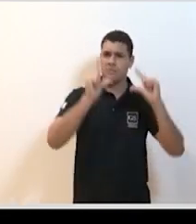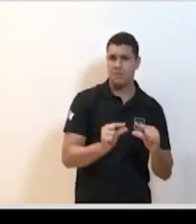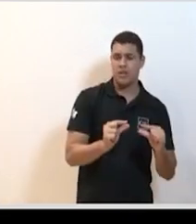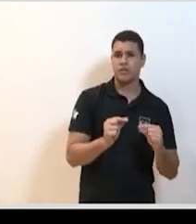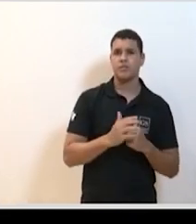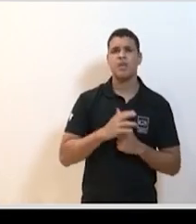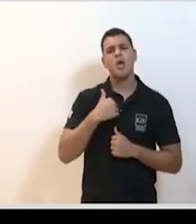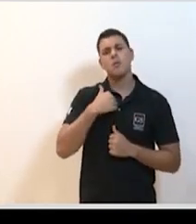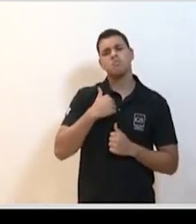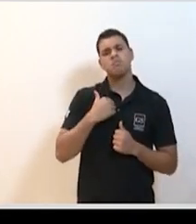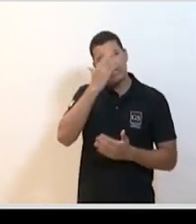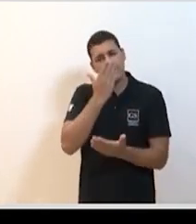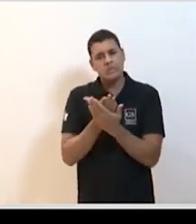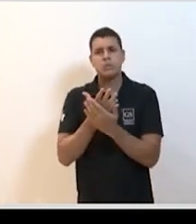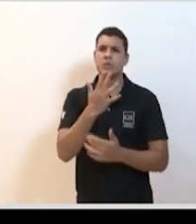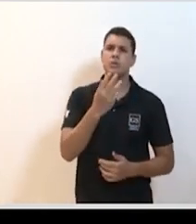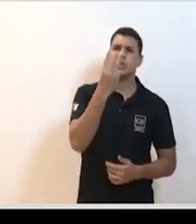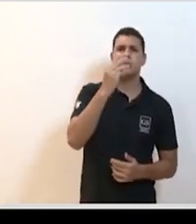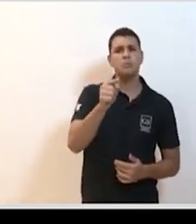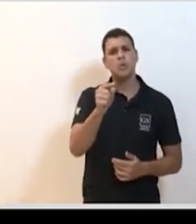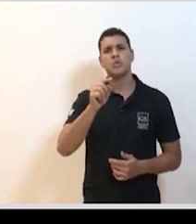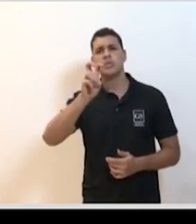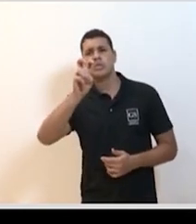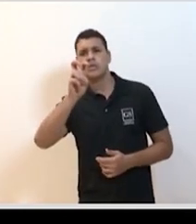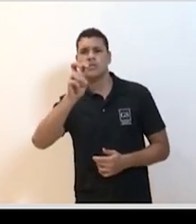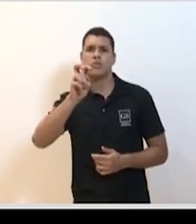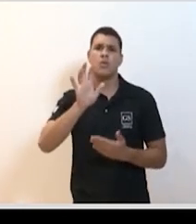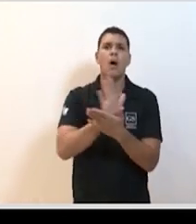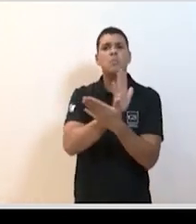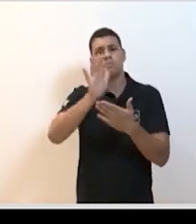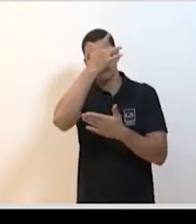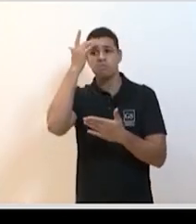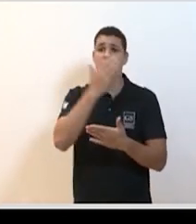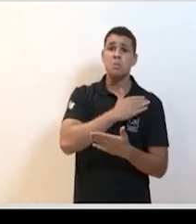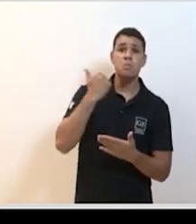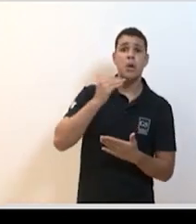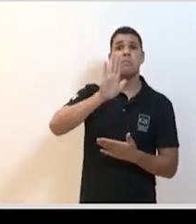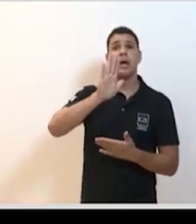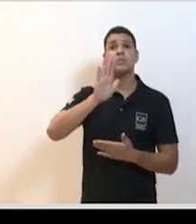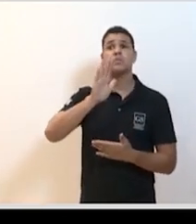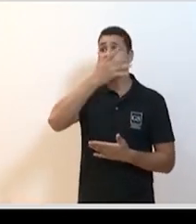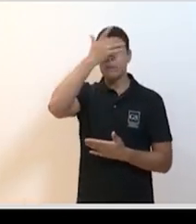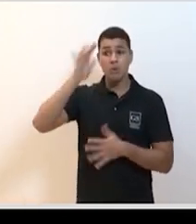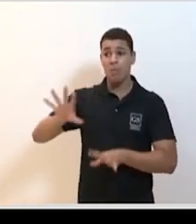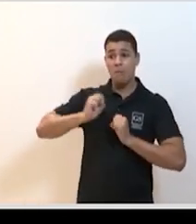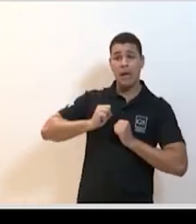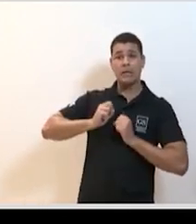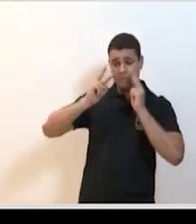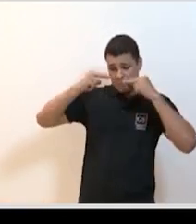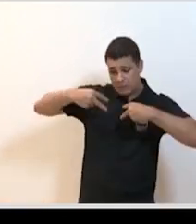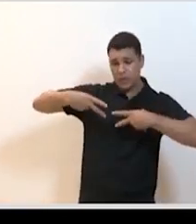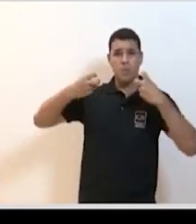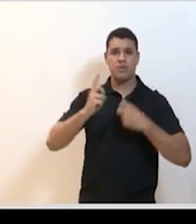que, em torno de 0,5 a 1,5 das pessoas realmente infectadas morram, mas boa parte dessas pessoas não vai nem perceber que está